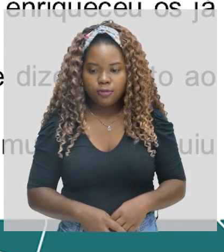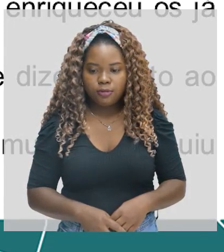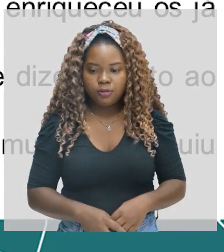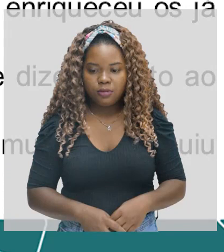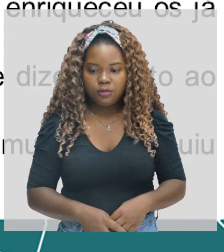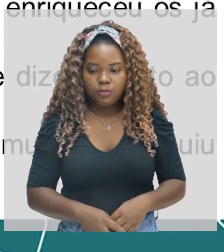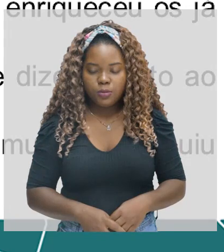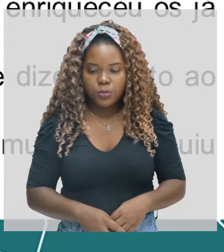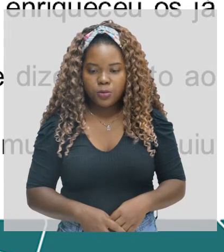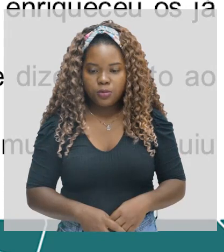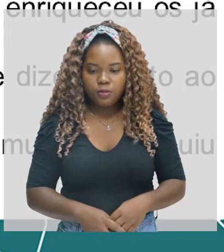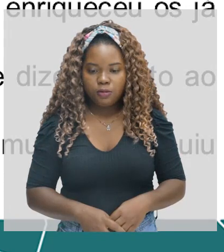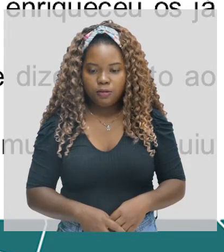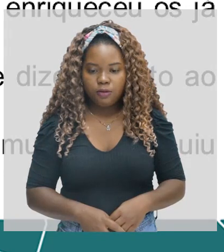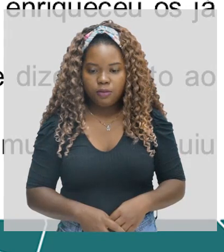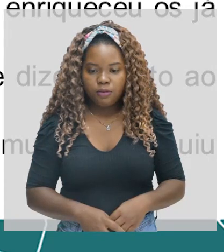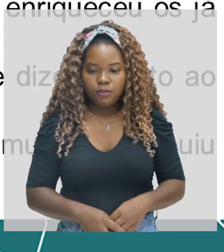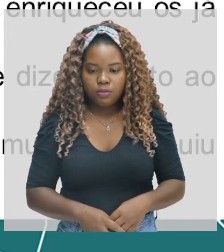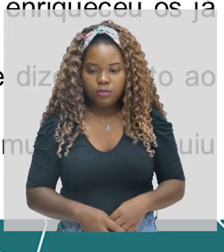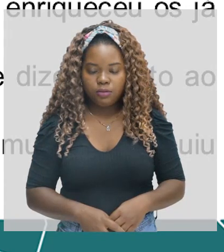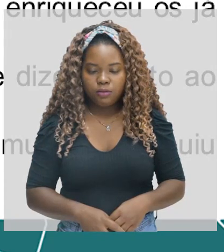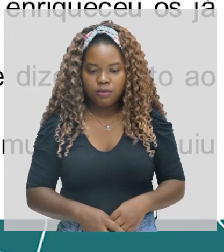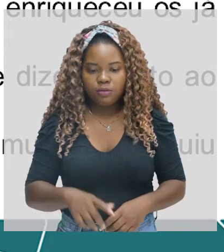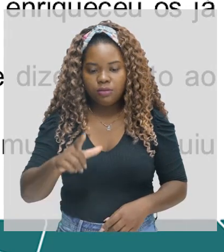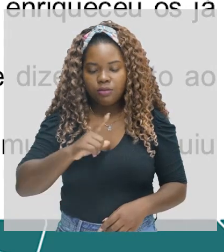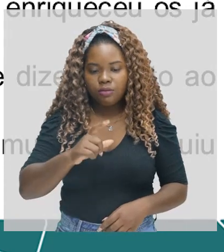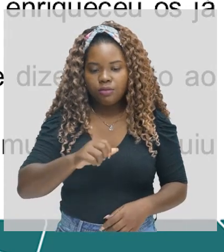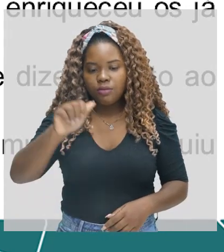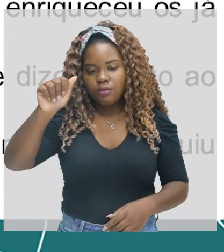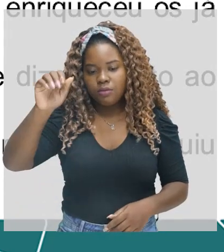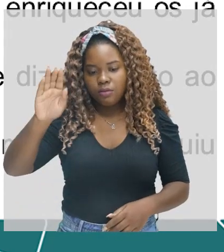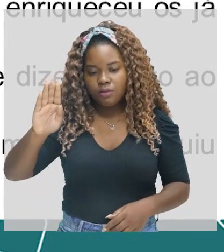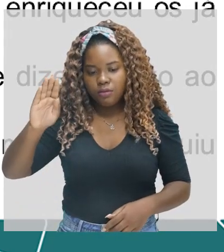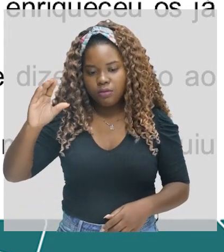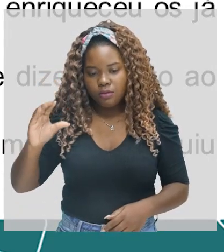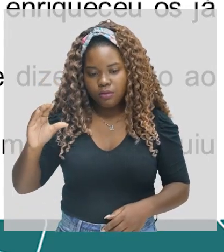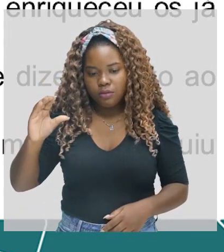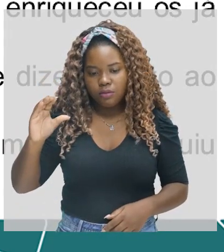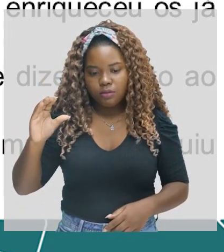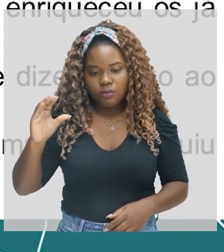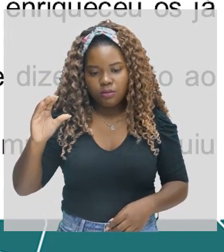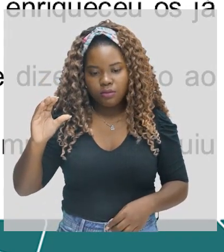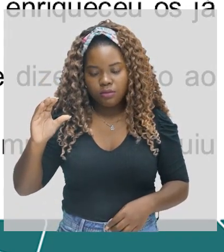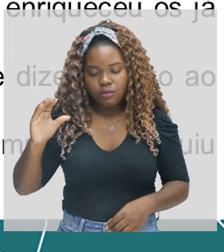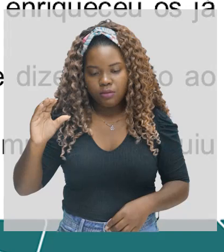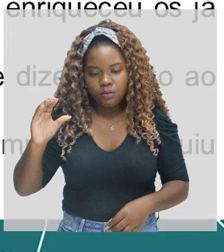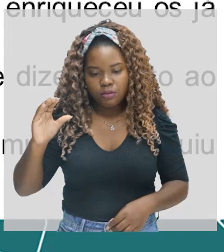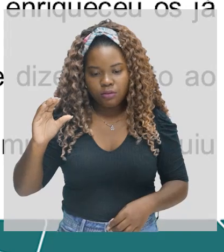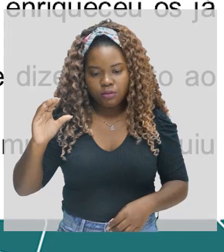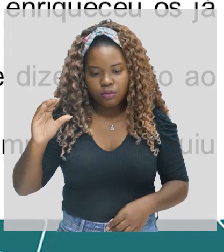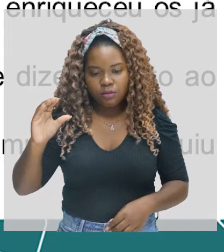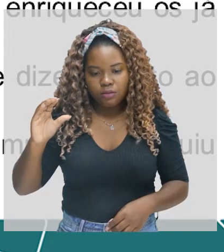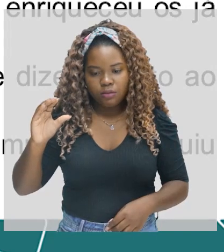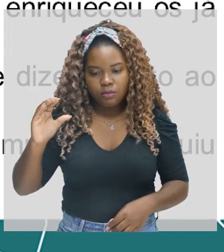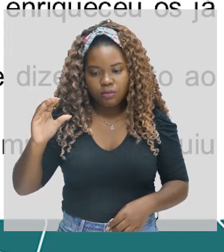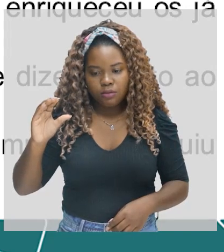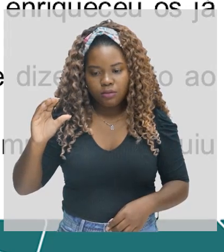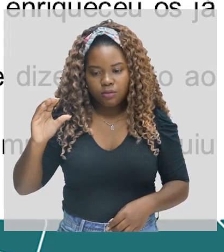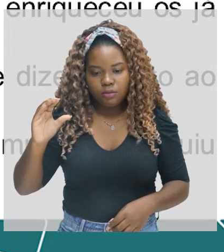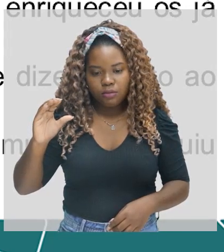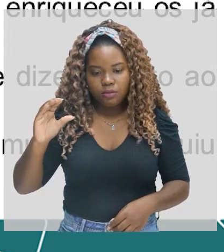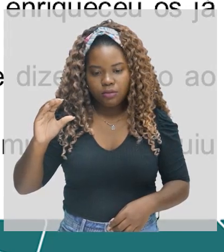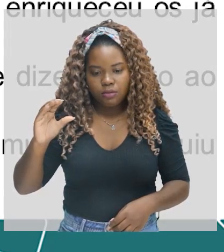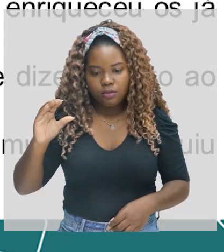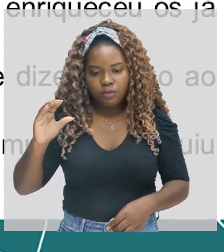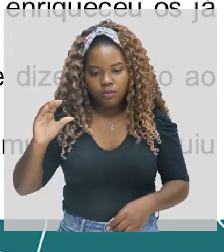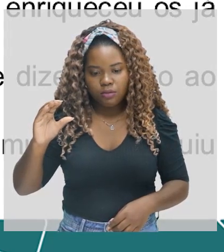Registra-se o abandono total do soneto? Verifica-se a interpretação dos gêneros? O que muito enriqueceu os já